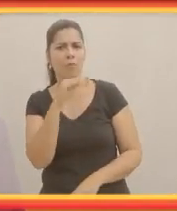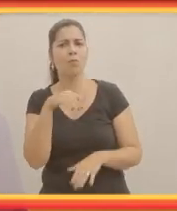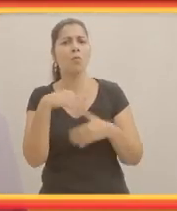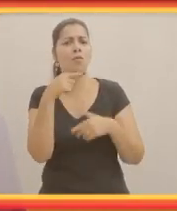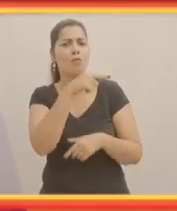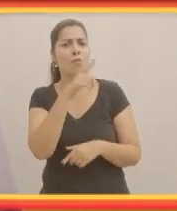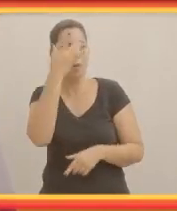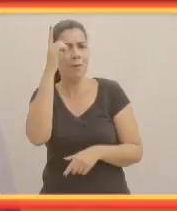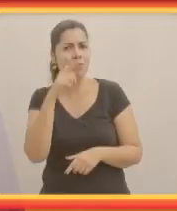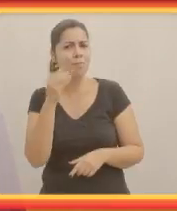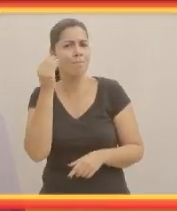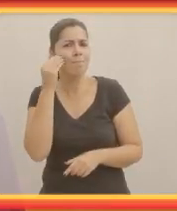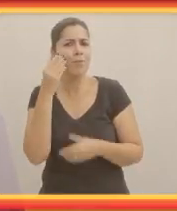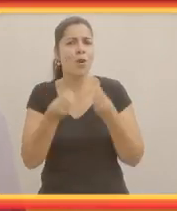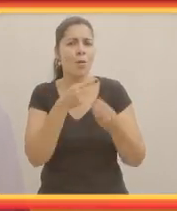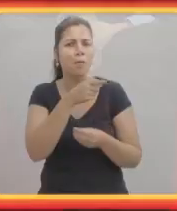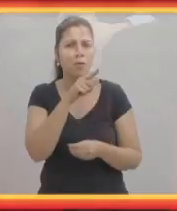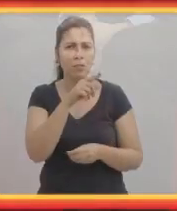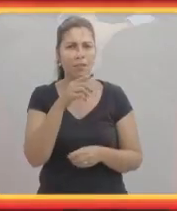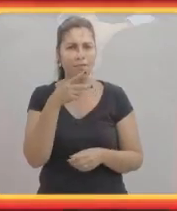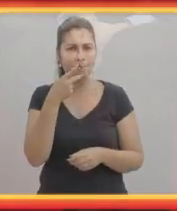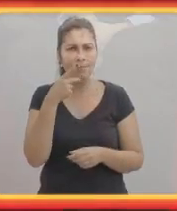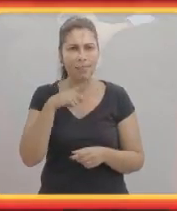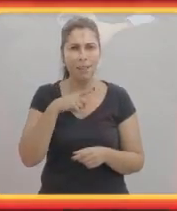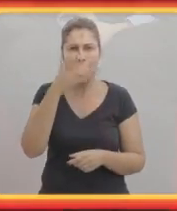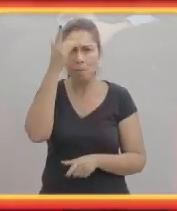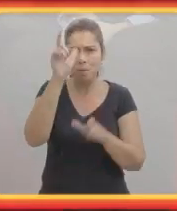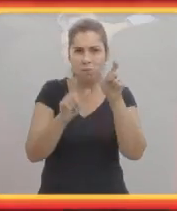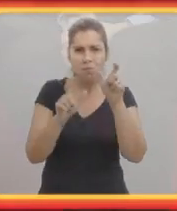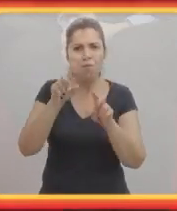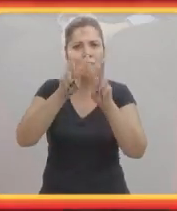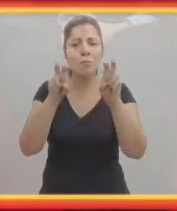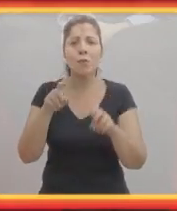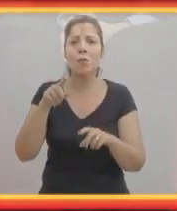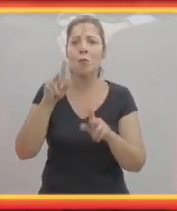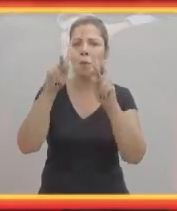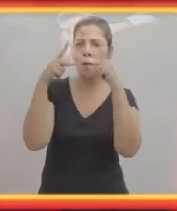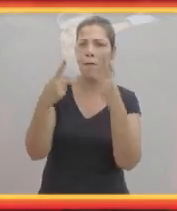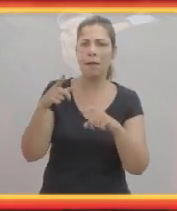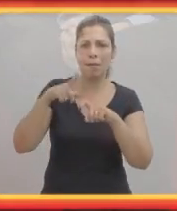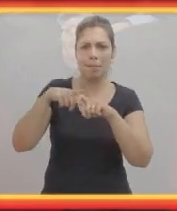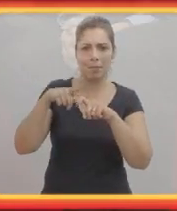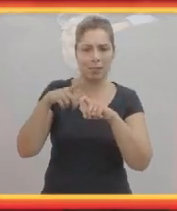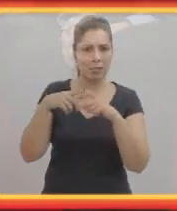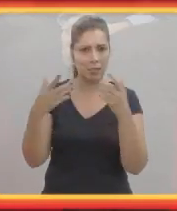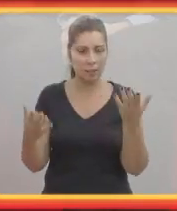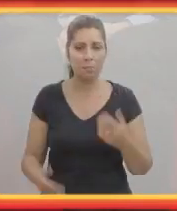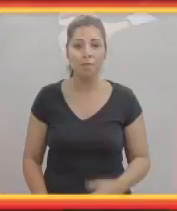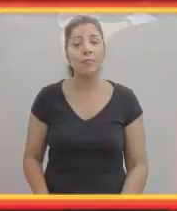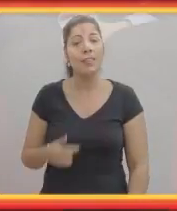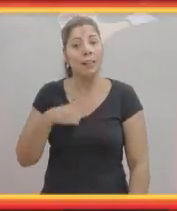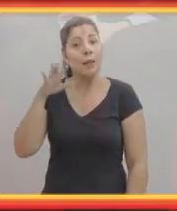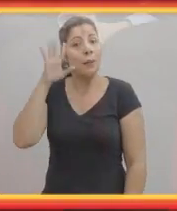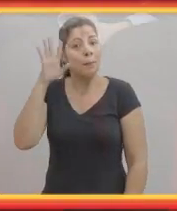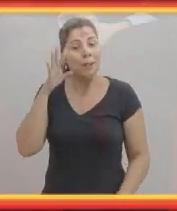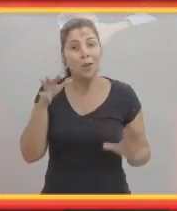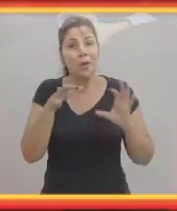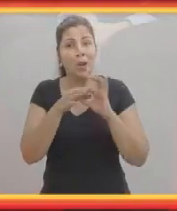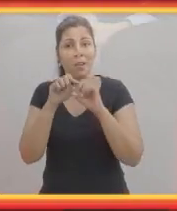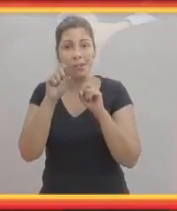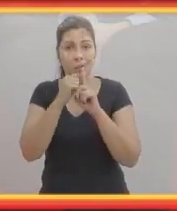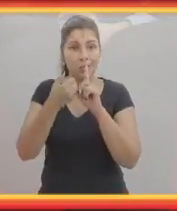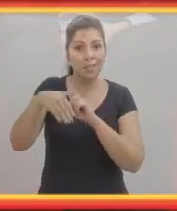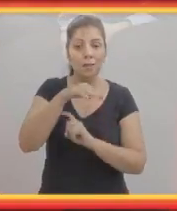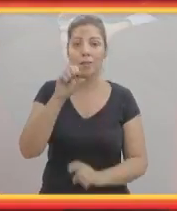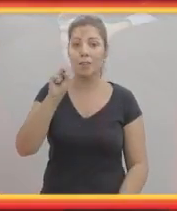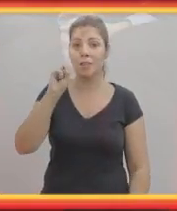enquanto uma pessoa que passou por tudo isso, o você tem a dizer sobre a questão da humanização da medicina? Eu penso que